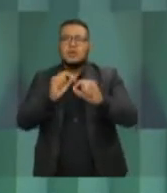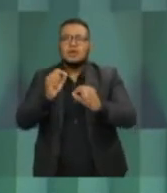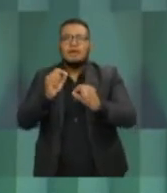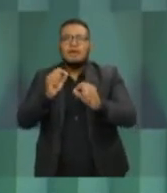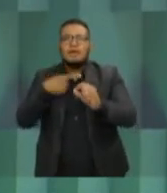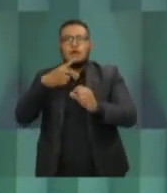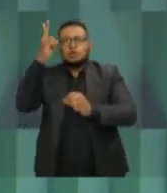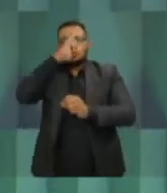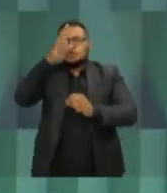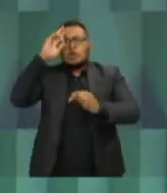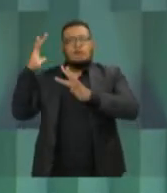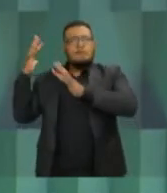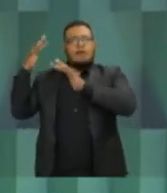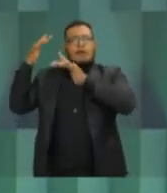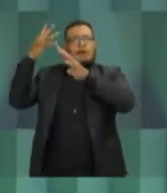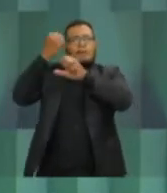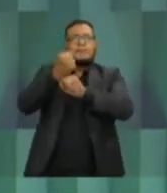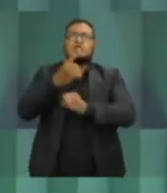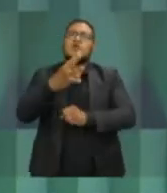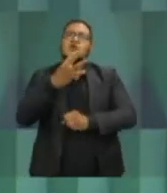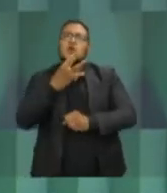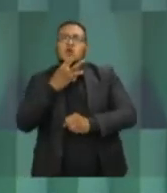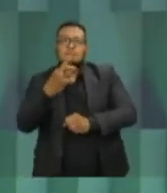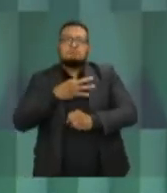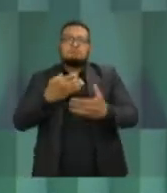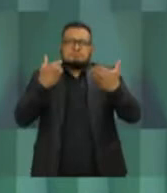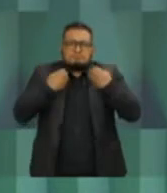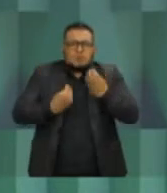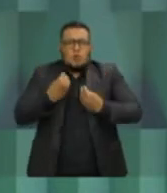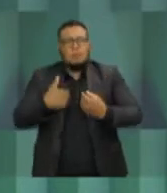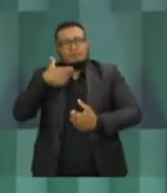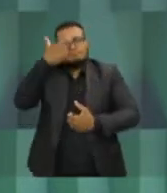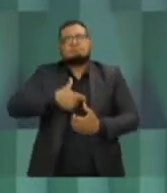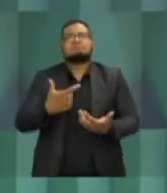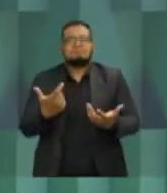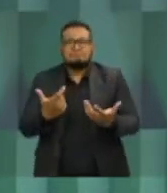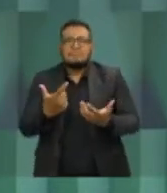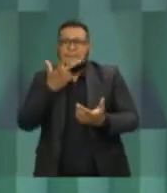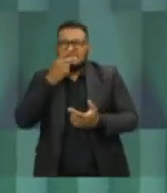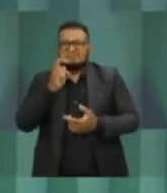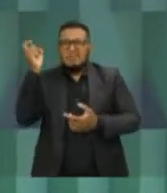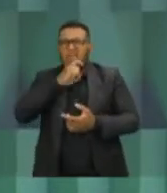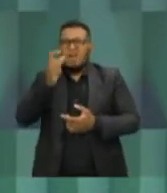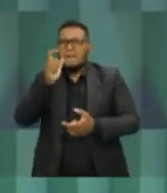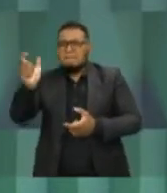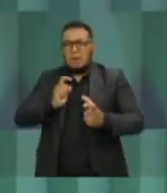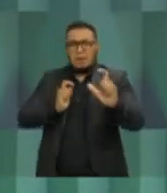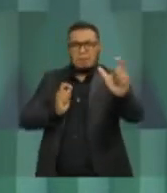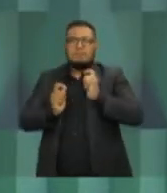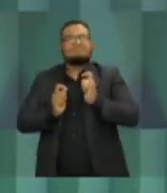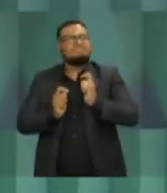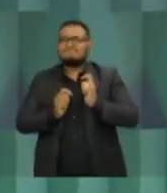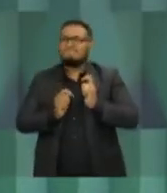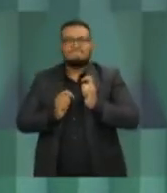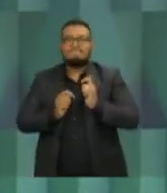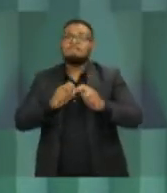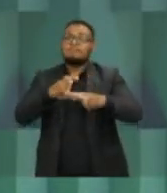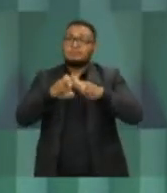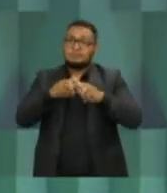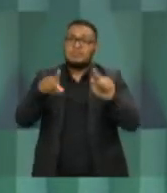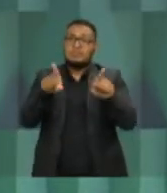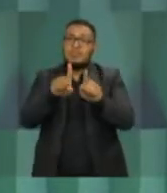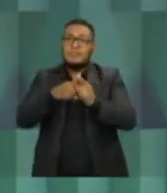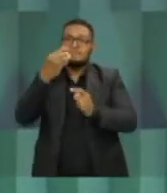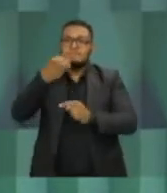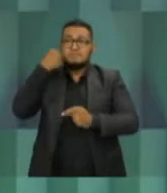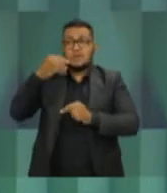meu histórico. Então, não tem sentido dessas mentiras serem coladas em mim, porque elas não existem. Até por falta de experiência